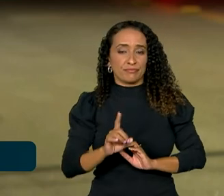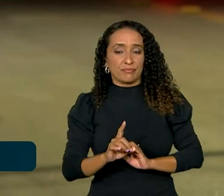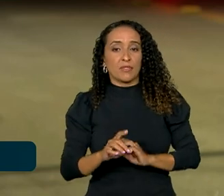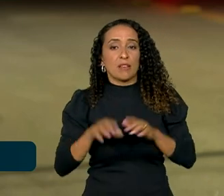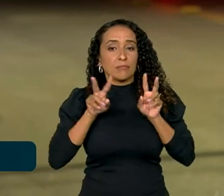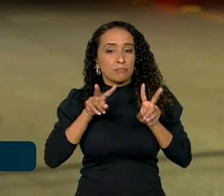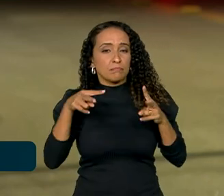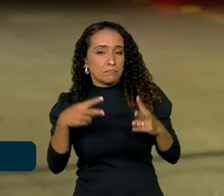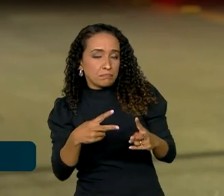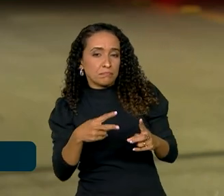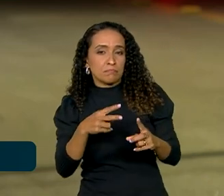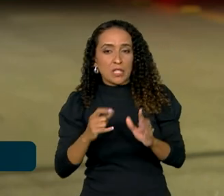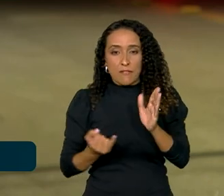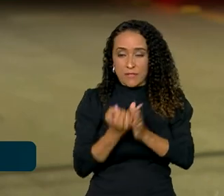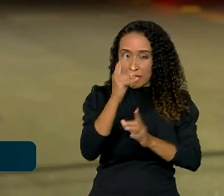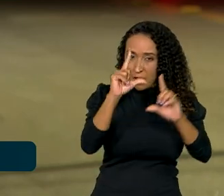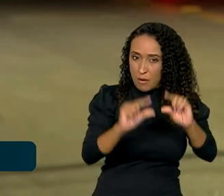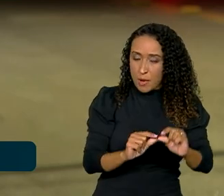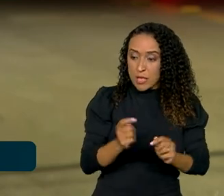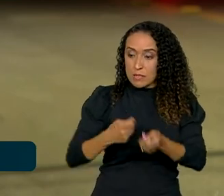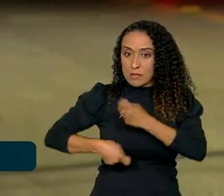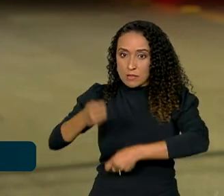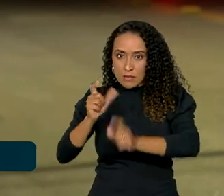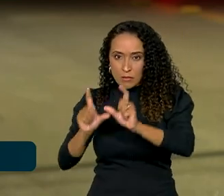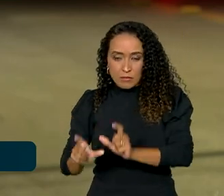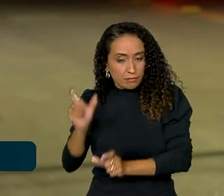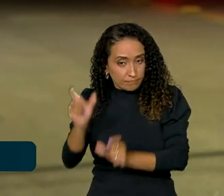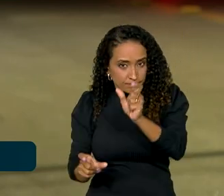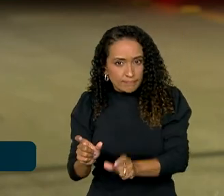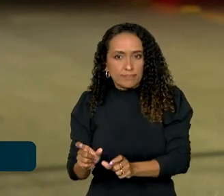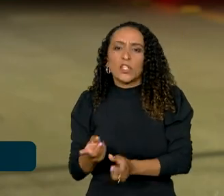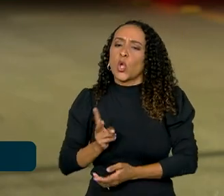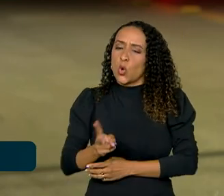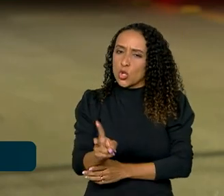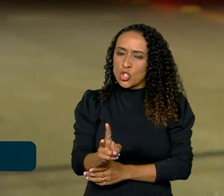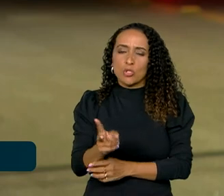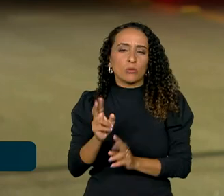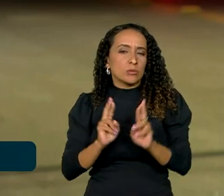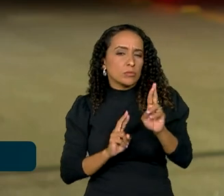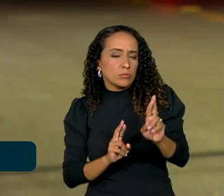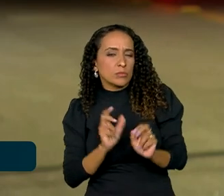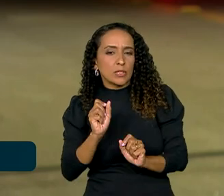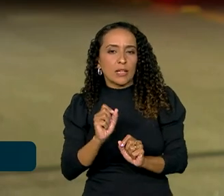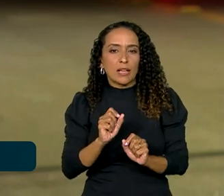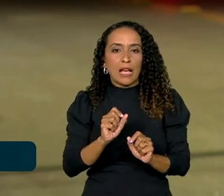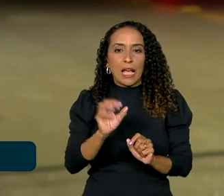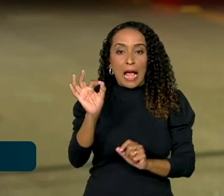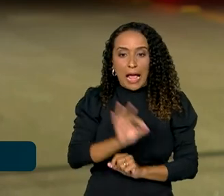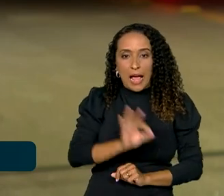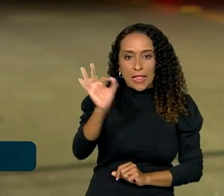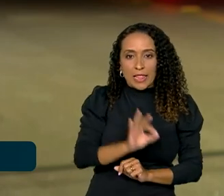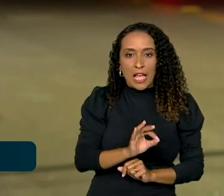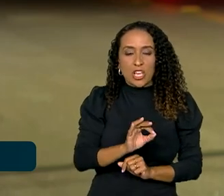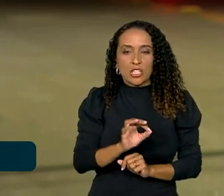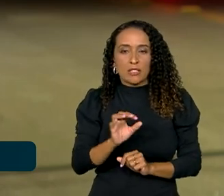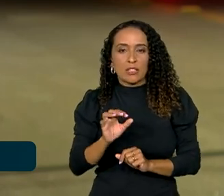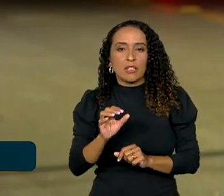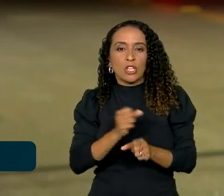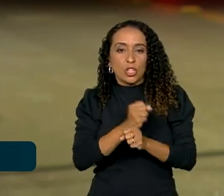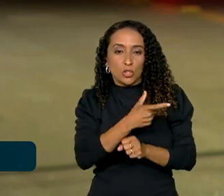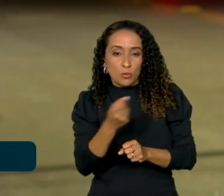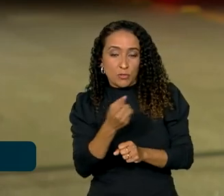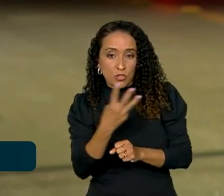perspectiva de inflação mais baixa, os economistas mantiveram a previsão de que a taxa Selic vai fechar este ano, 2024,